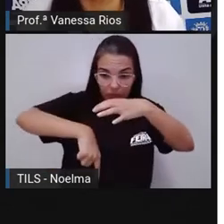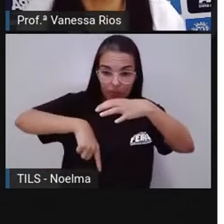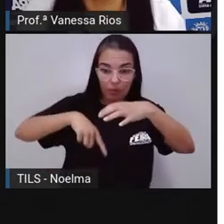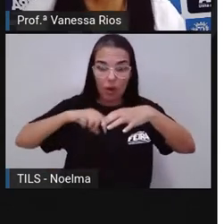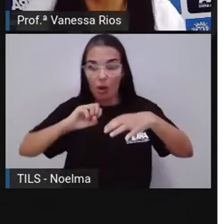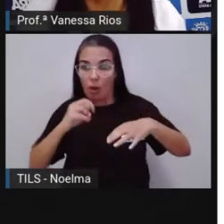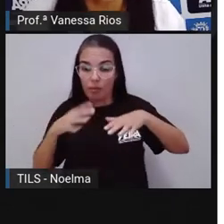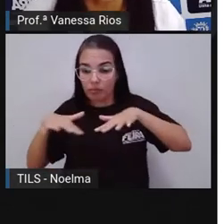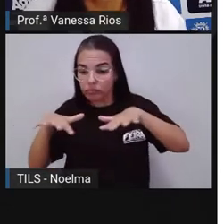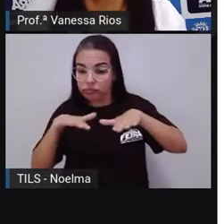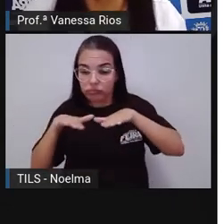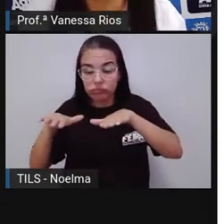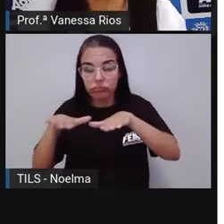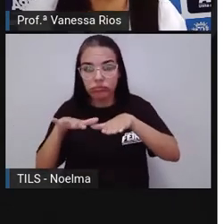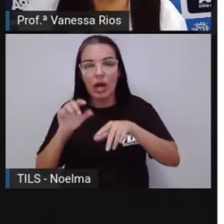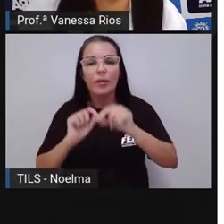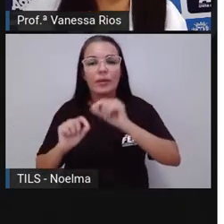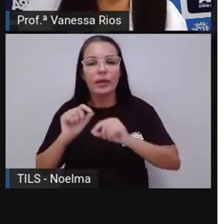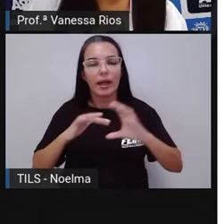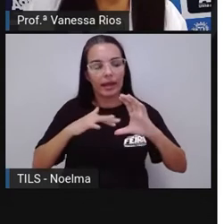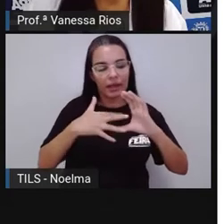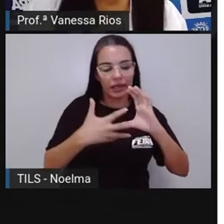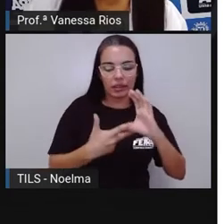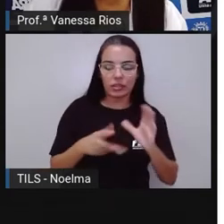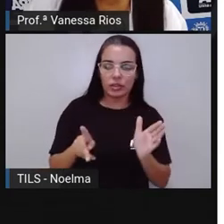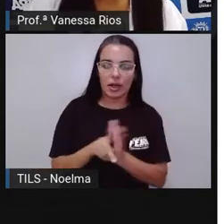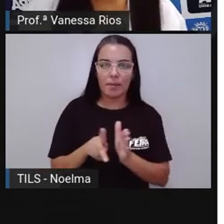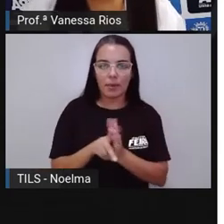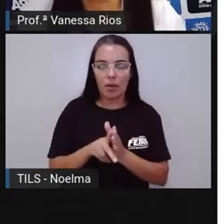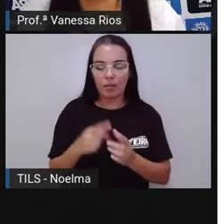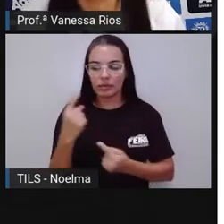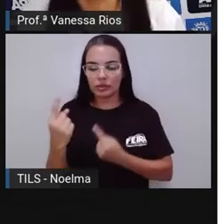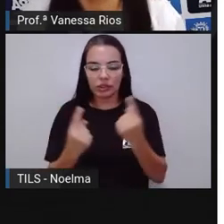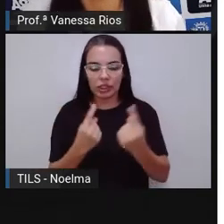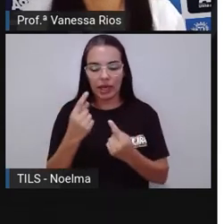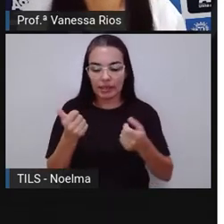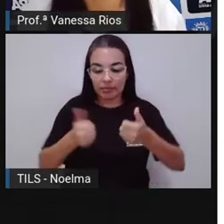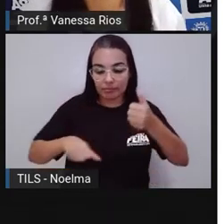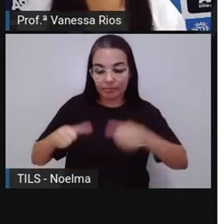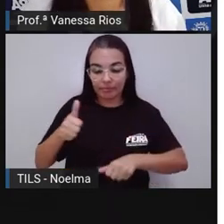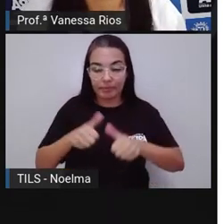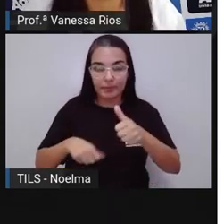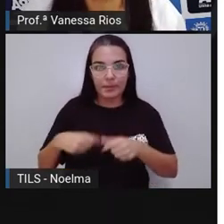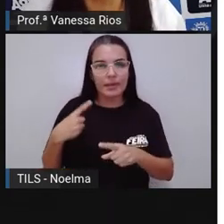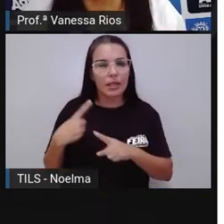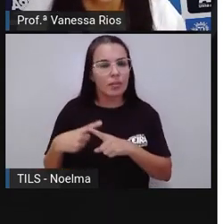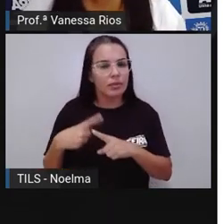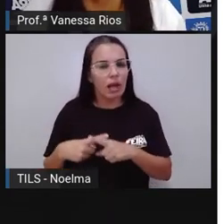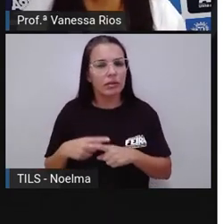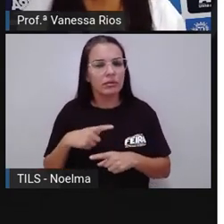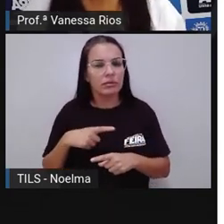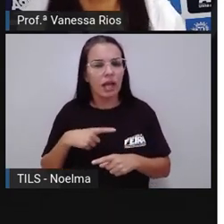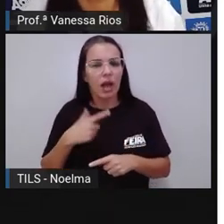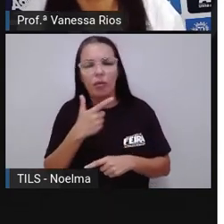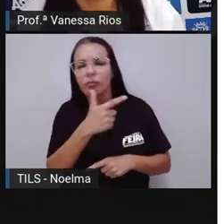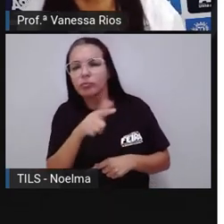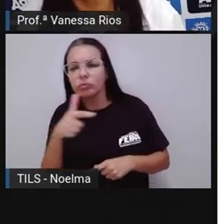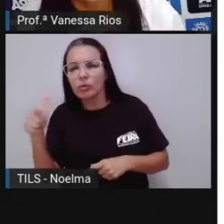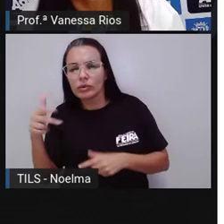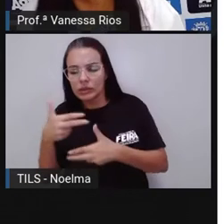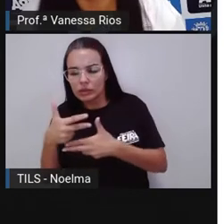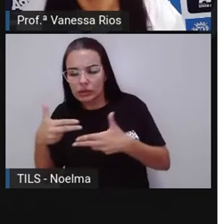que são próprias aí de cada substância. Fazendo com que, assim como as outras propriedades tenham